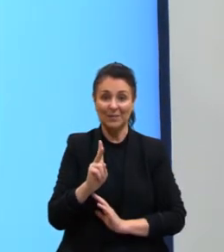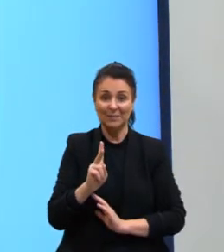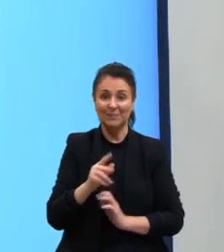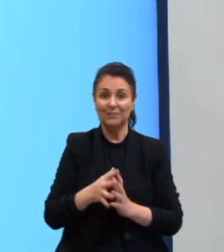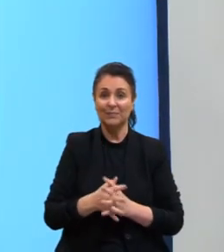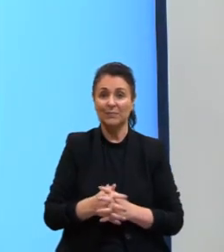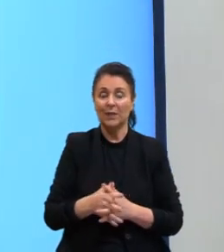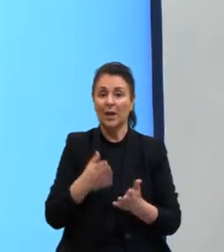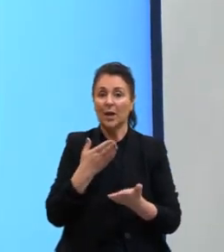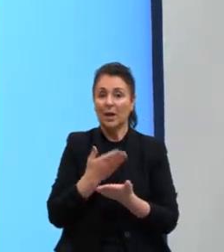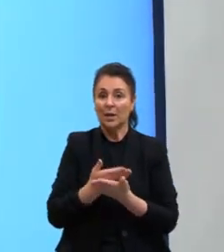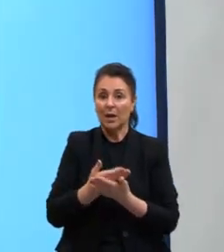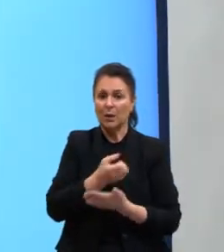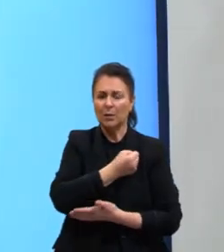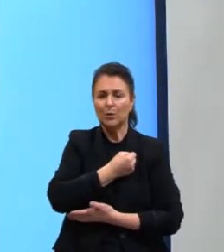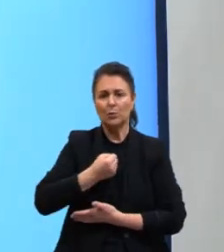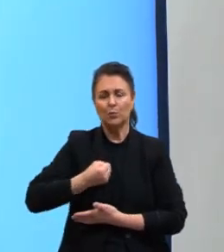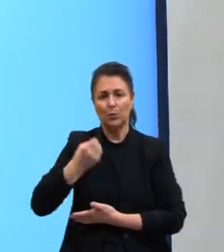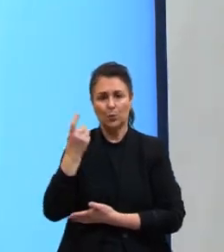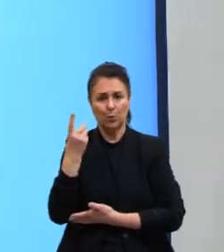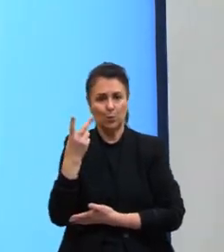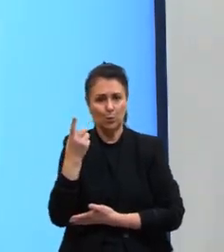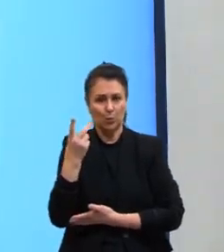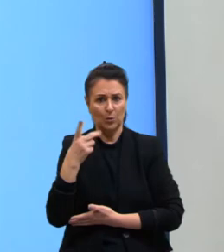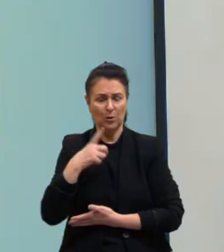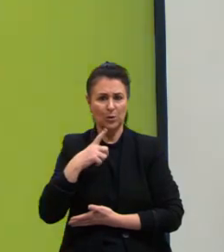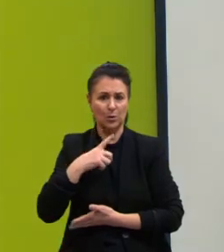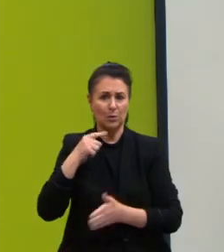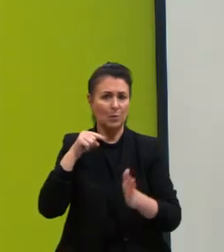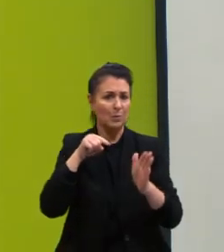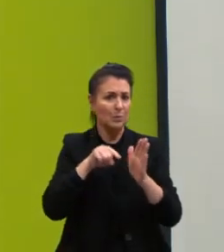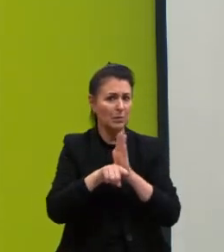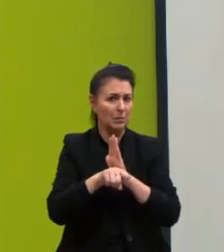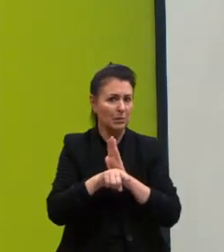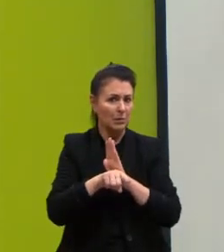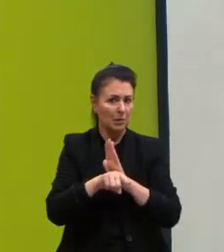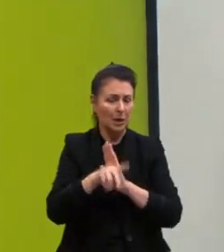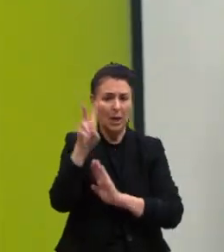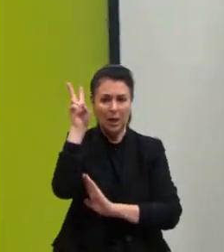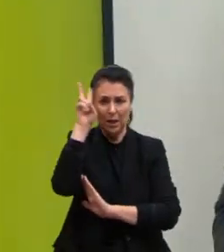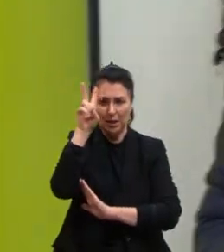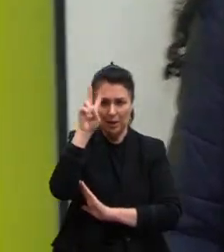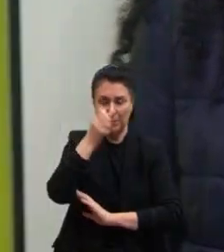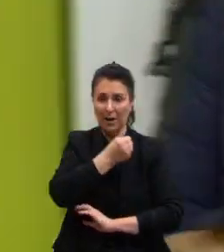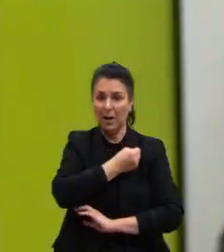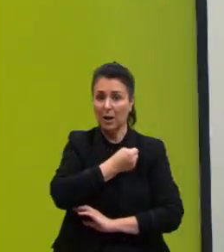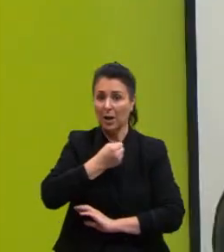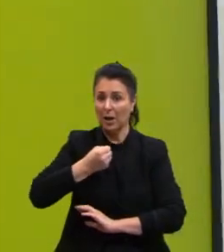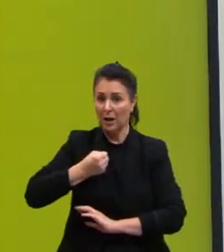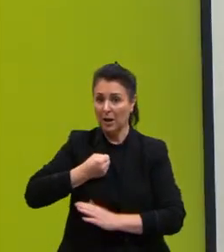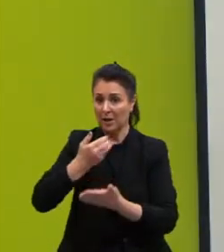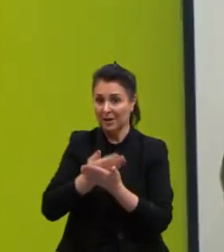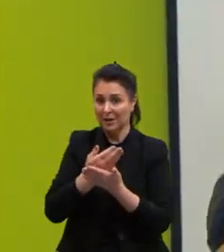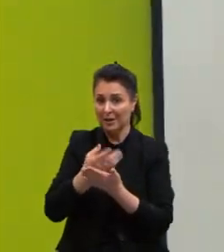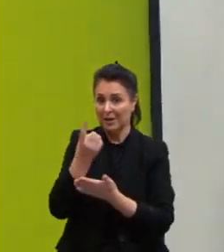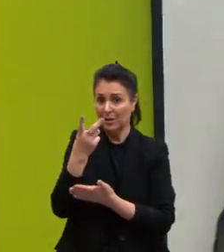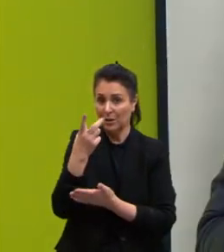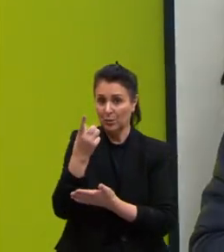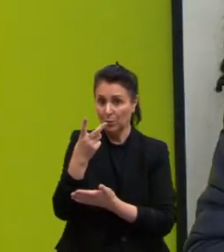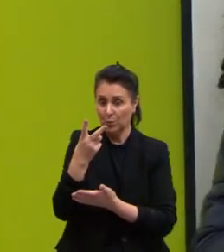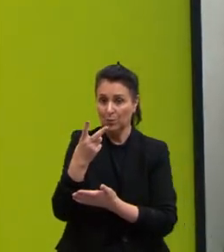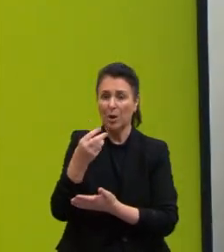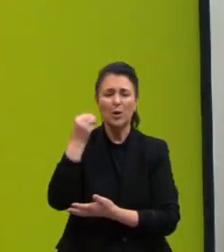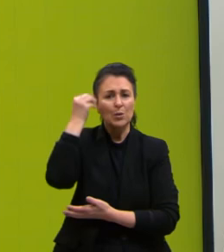Gente, na aula de número 12, ficou uma questão, né? Vocês que viram a aula número 12, eu me empolguei um pouquinho lá nos